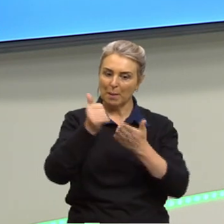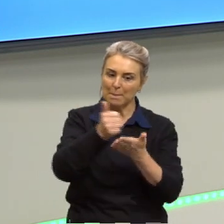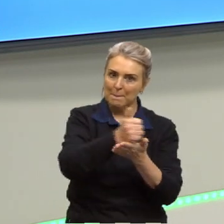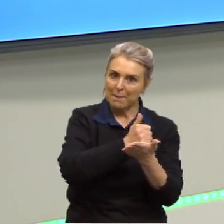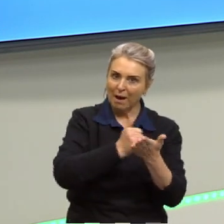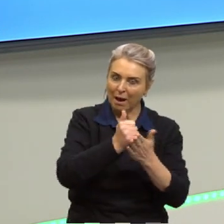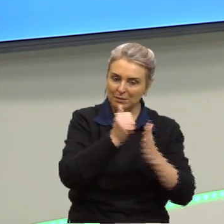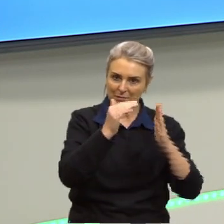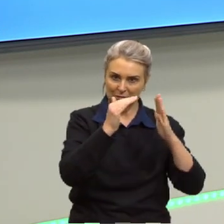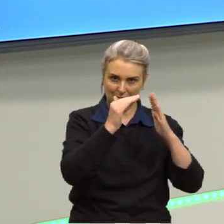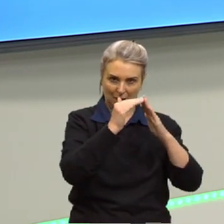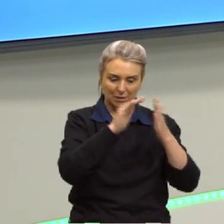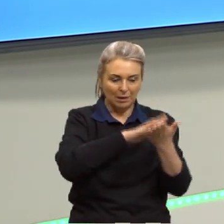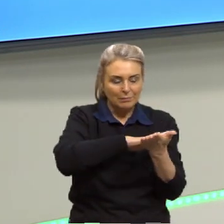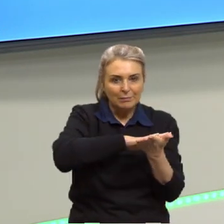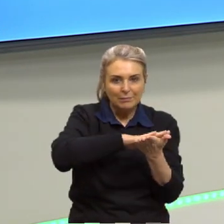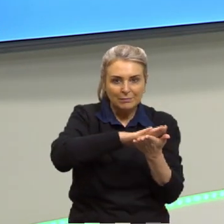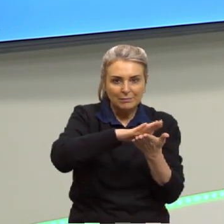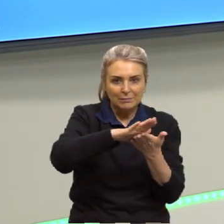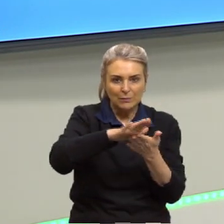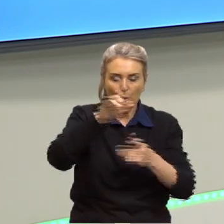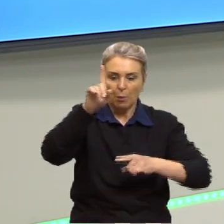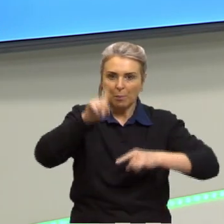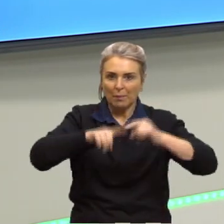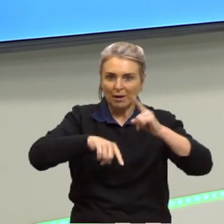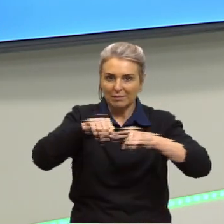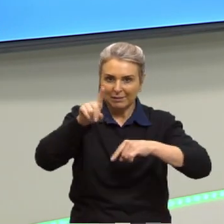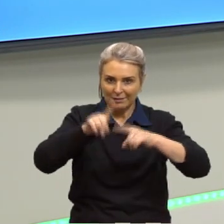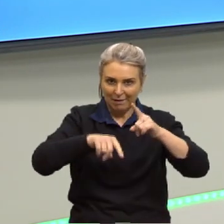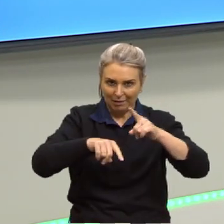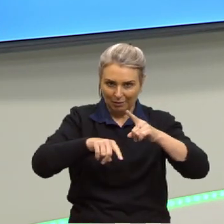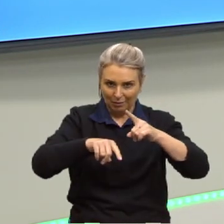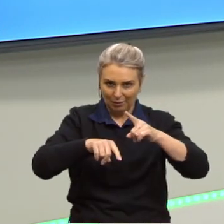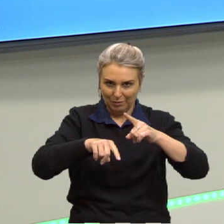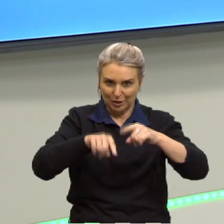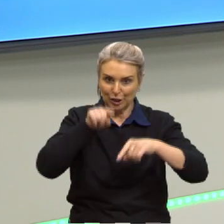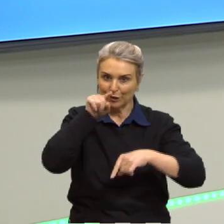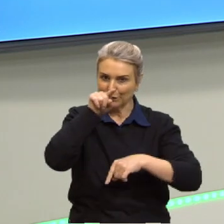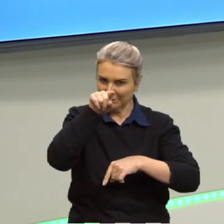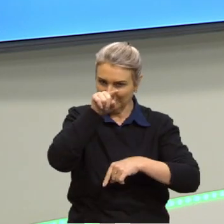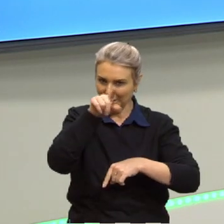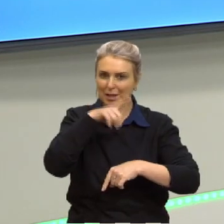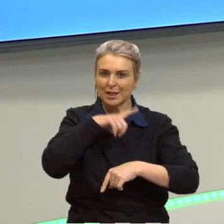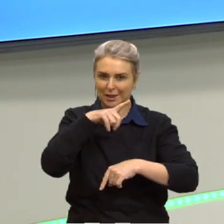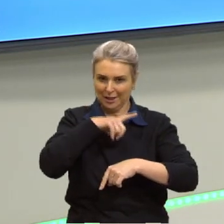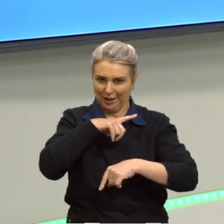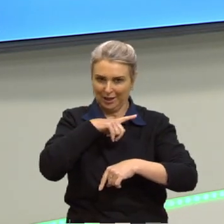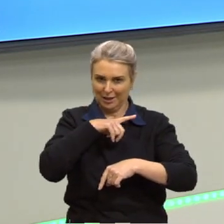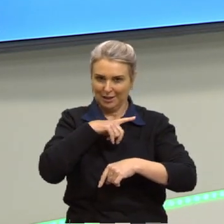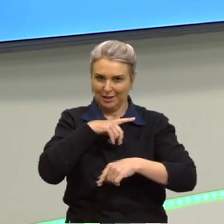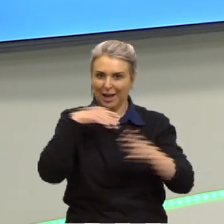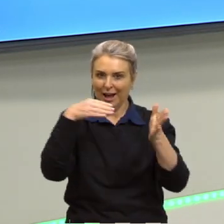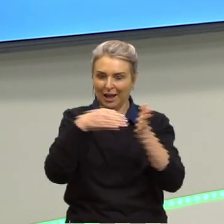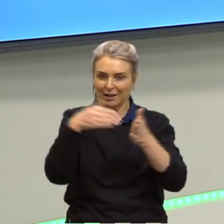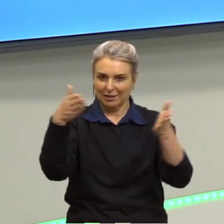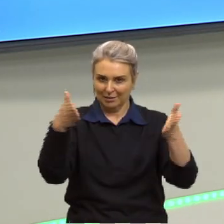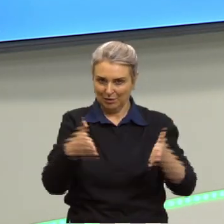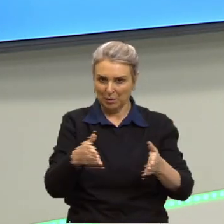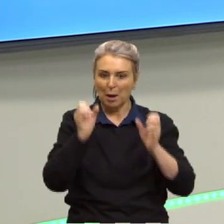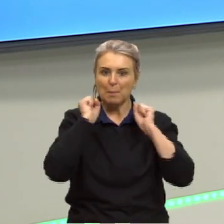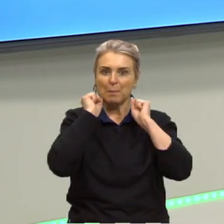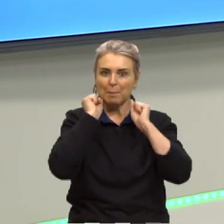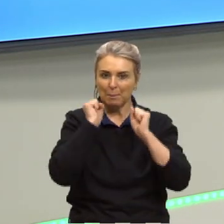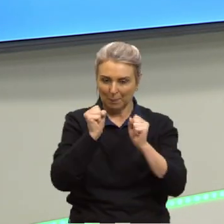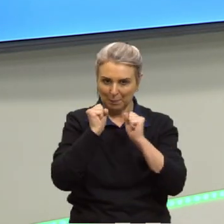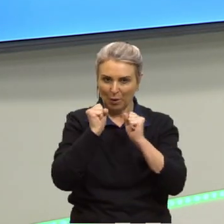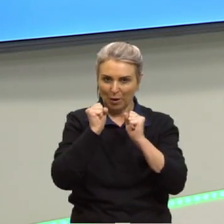alicerce. Com o material que vocês têm em mãos até aqui, vocês são capazes plenamente de pular para o